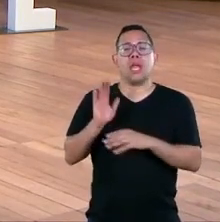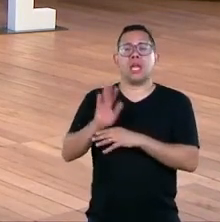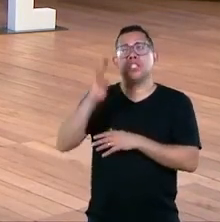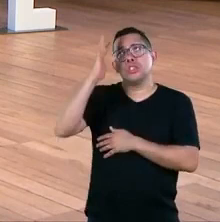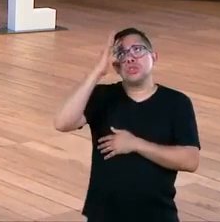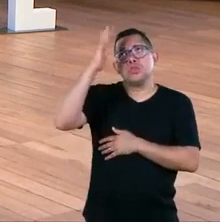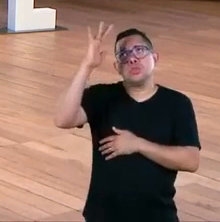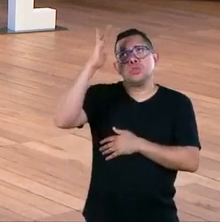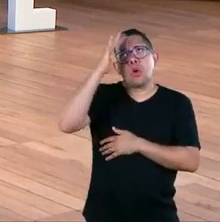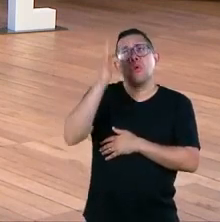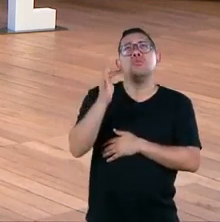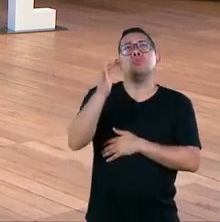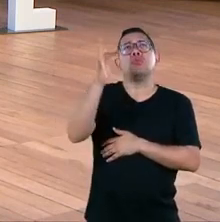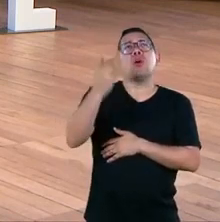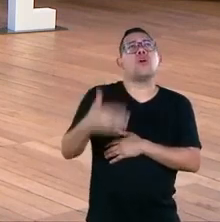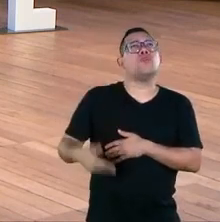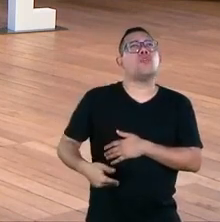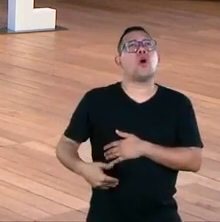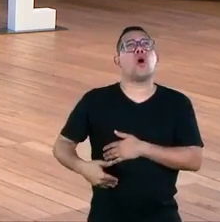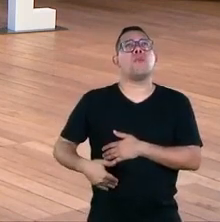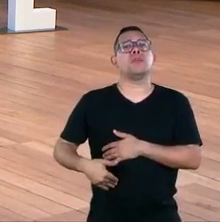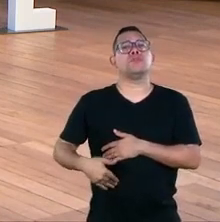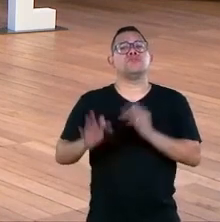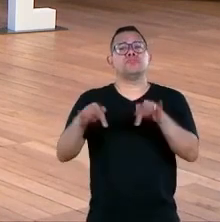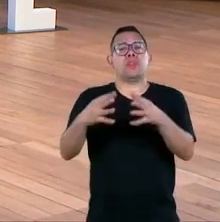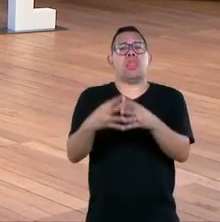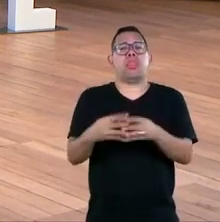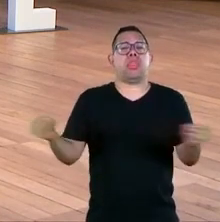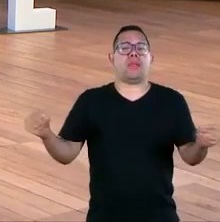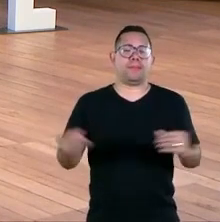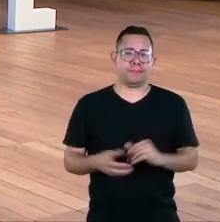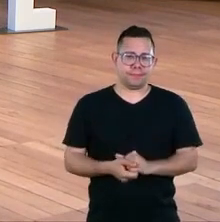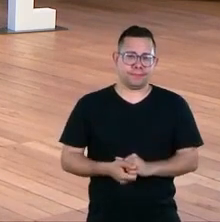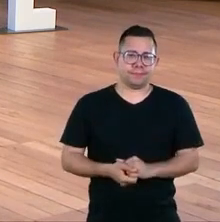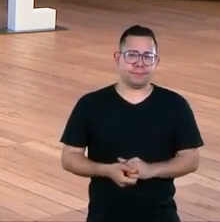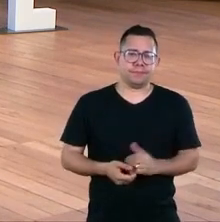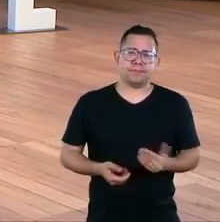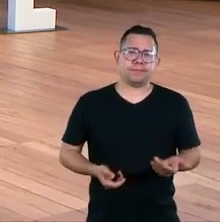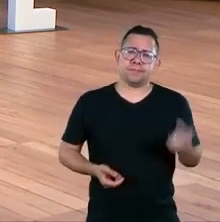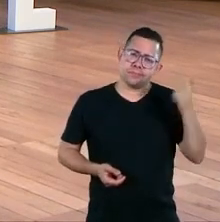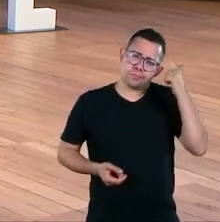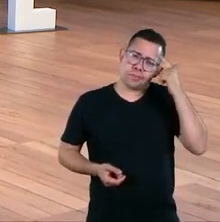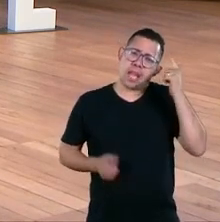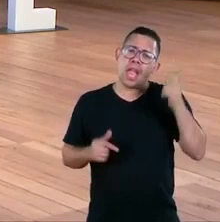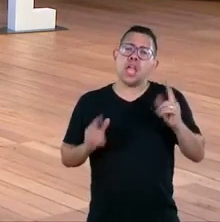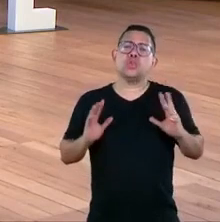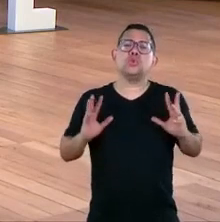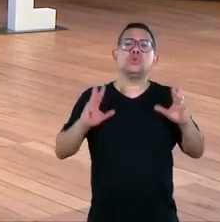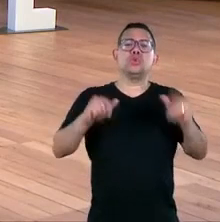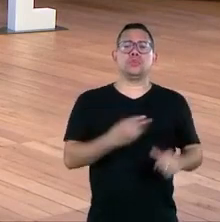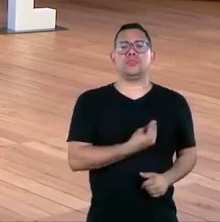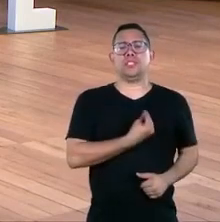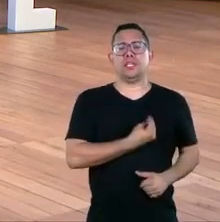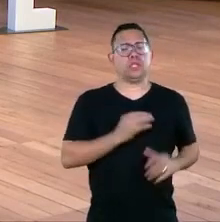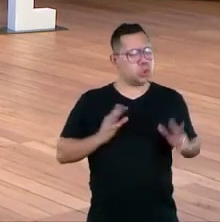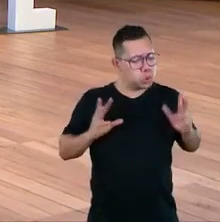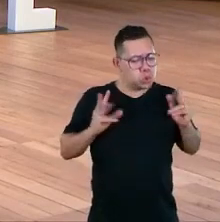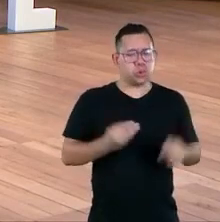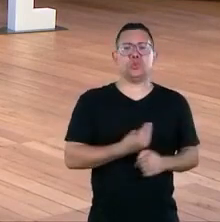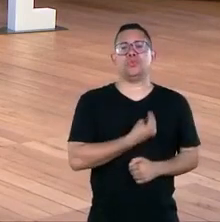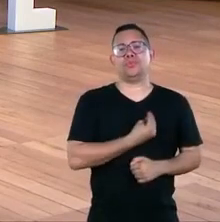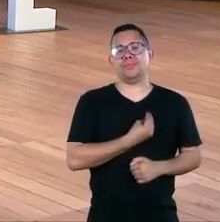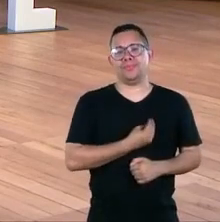a razão da sua vida senão segue acho que com tudo na vida e quando a